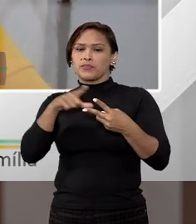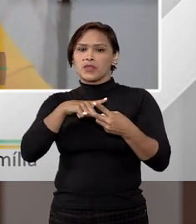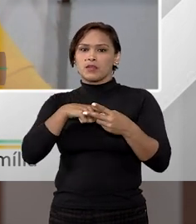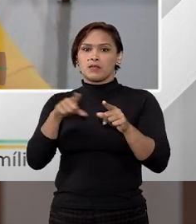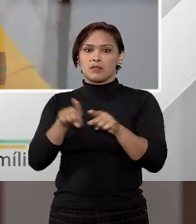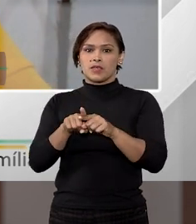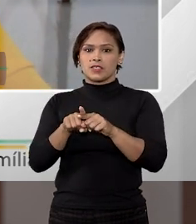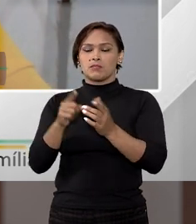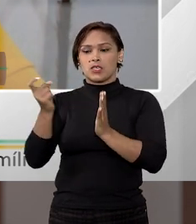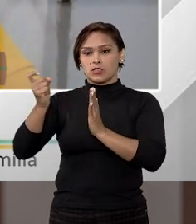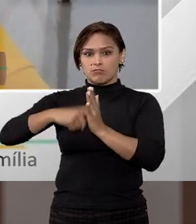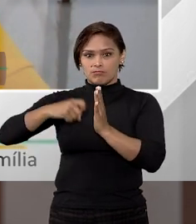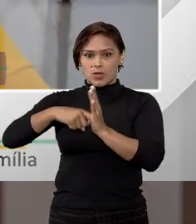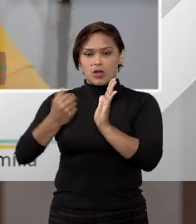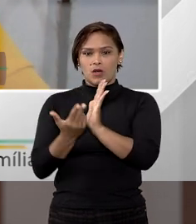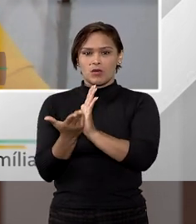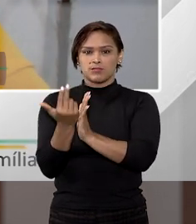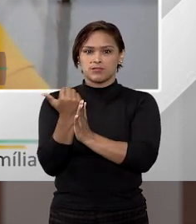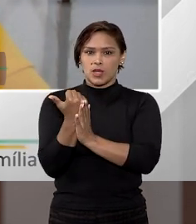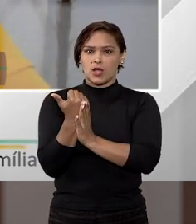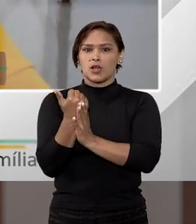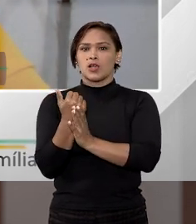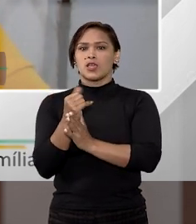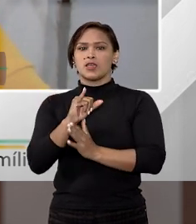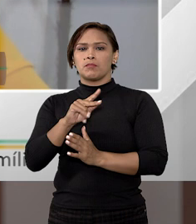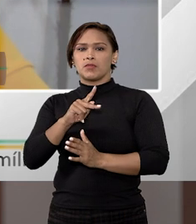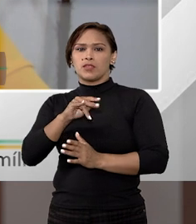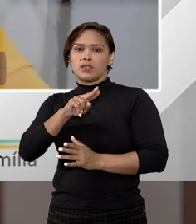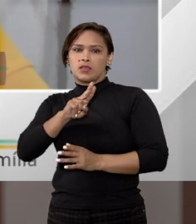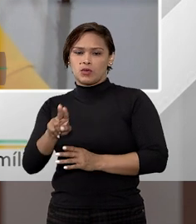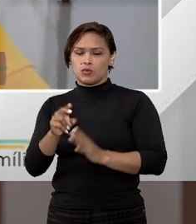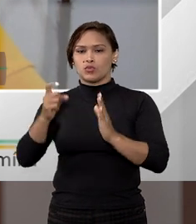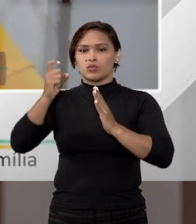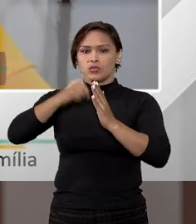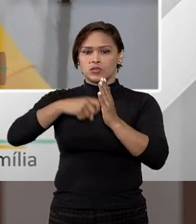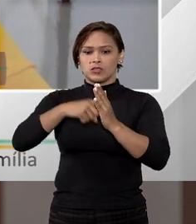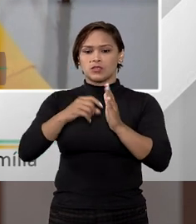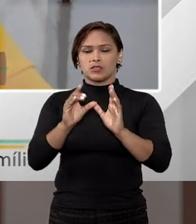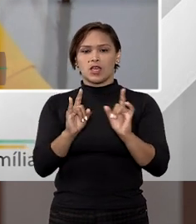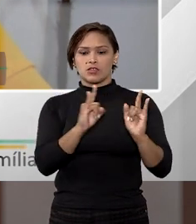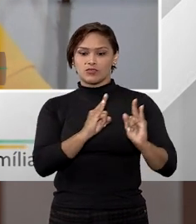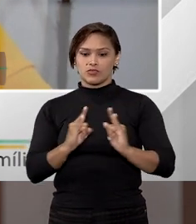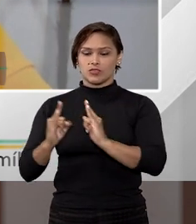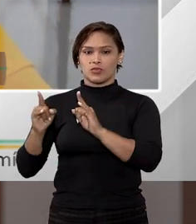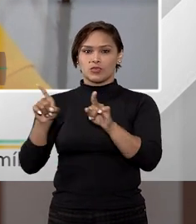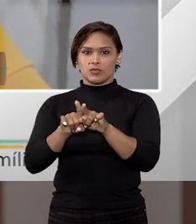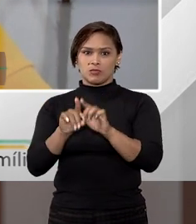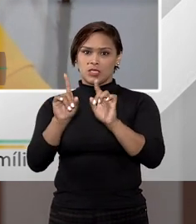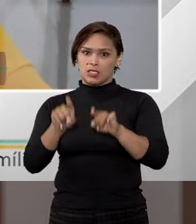mas também de impostos devidos, então, IPTU, taxas de condomínio,